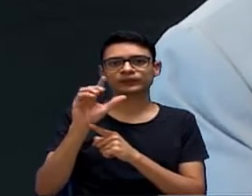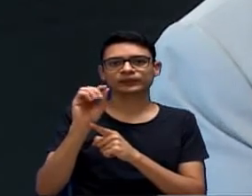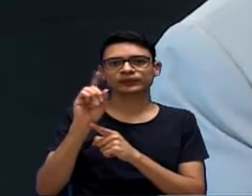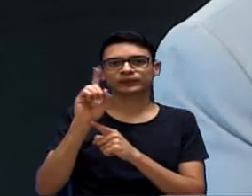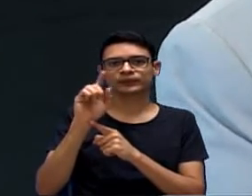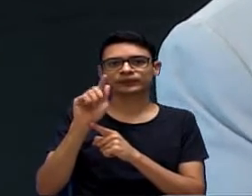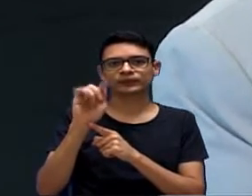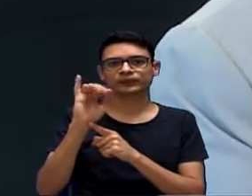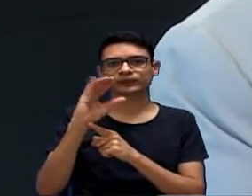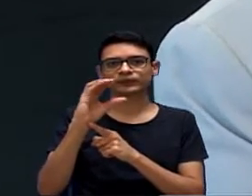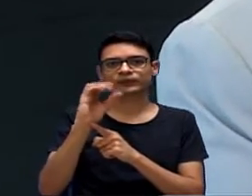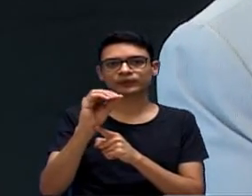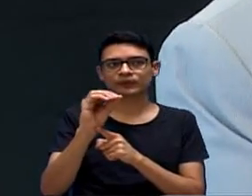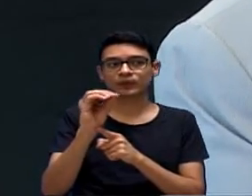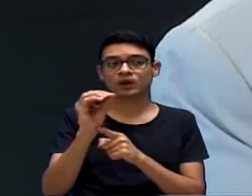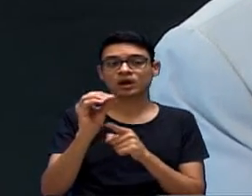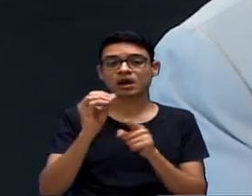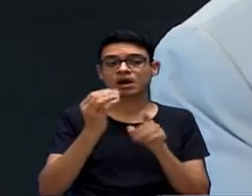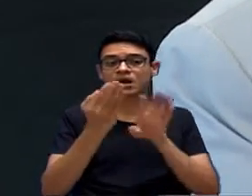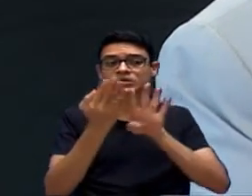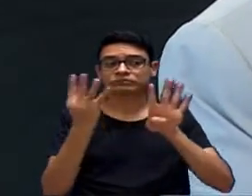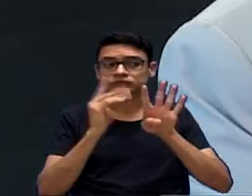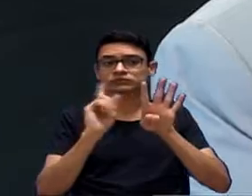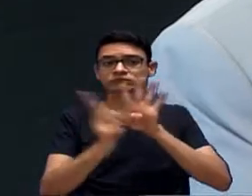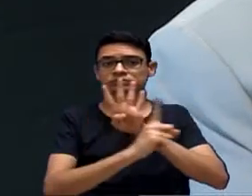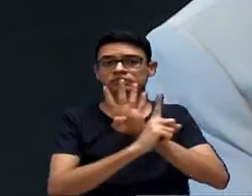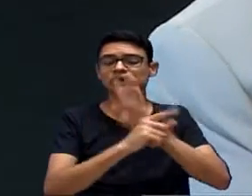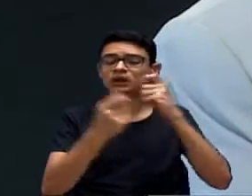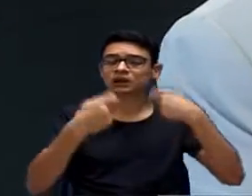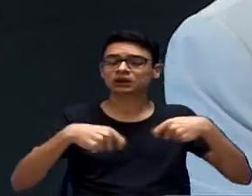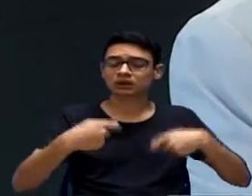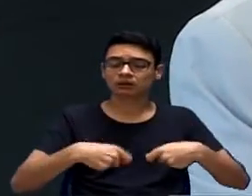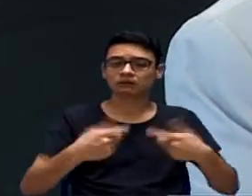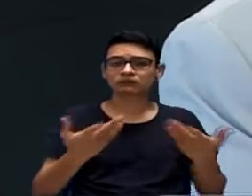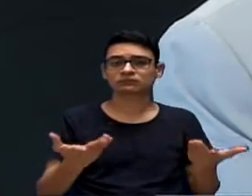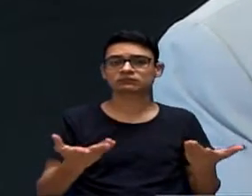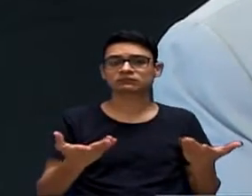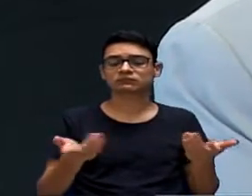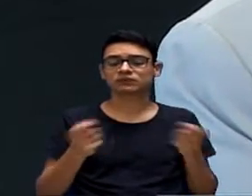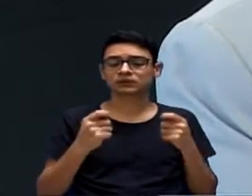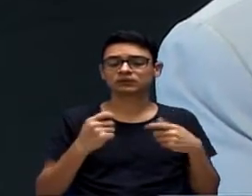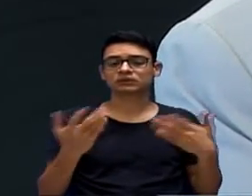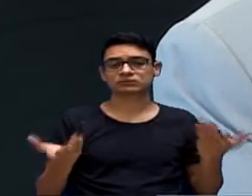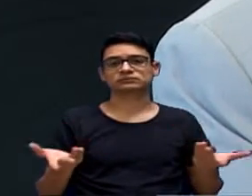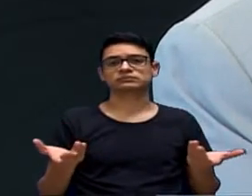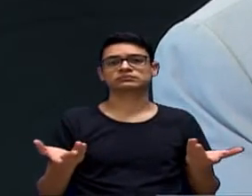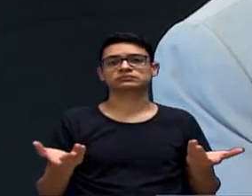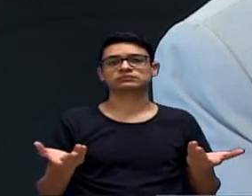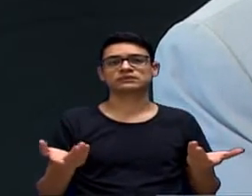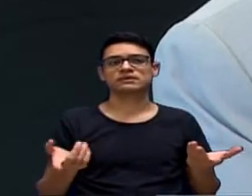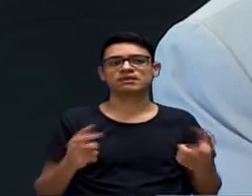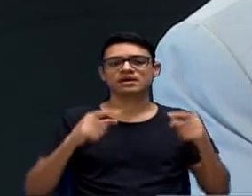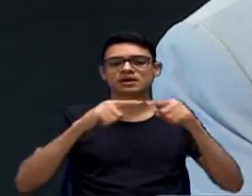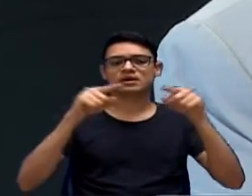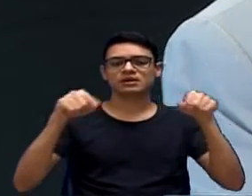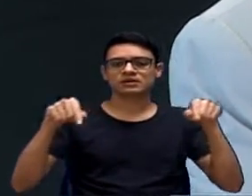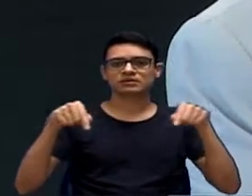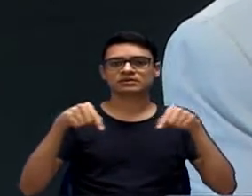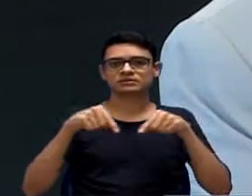entrar nessa lista das sobras ou das Xepas. que é saladevacina, saladevacina